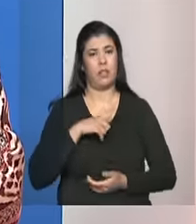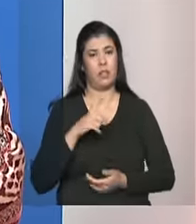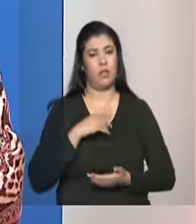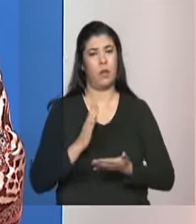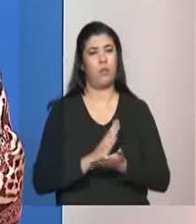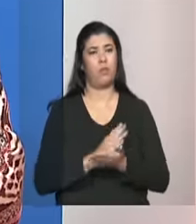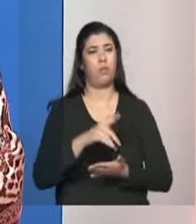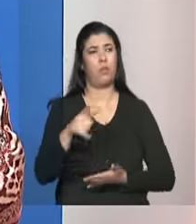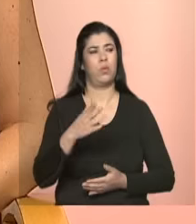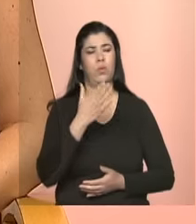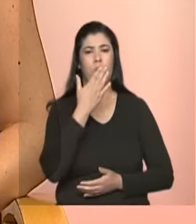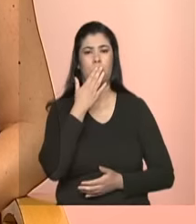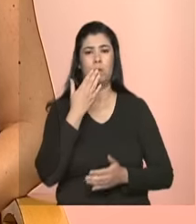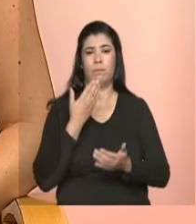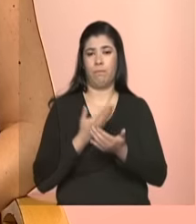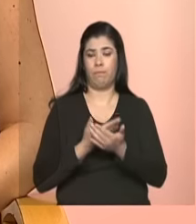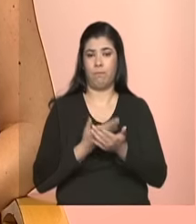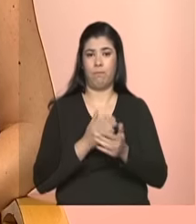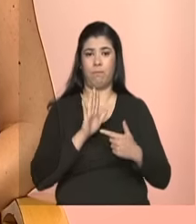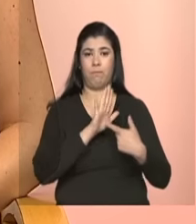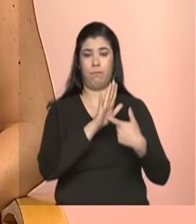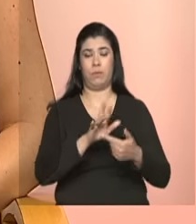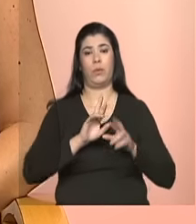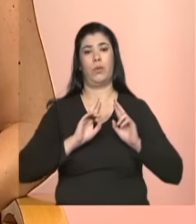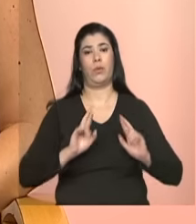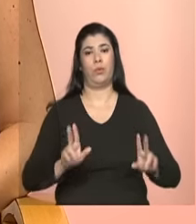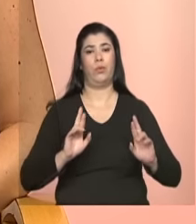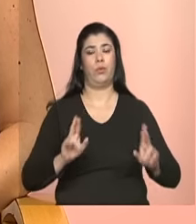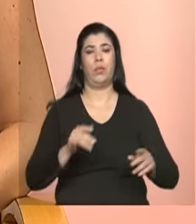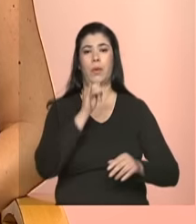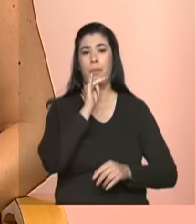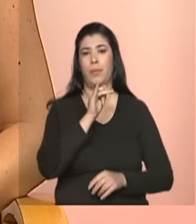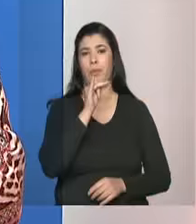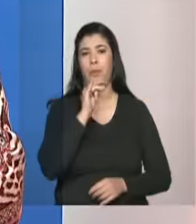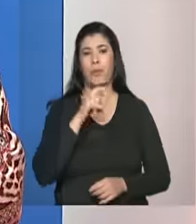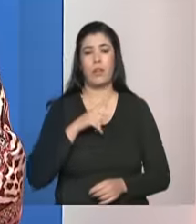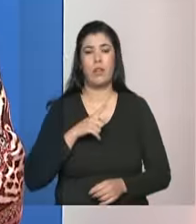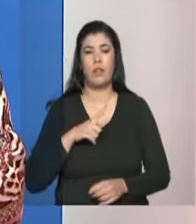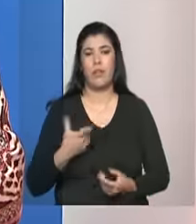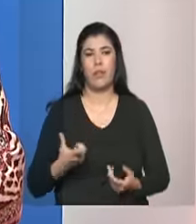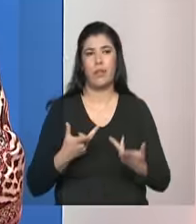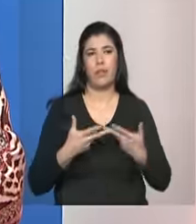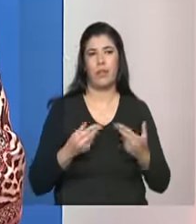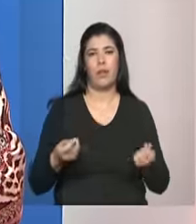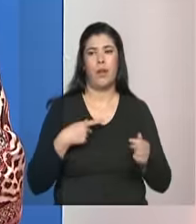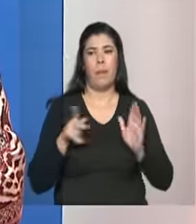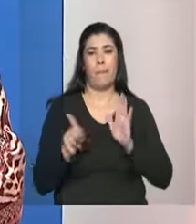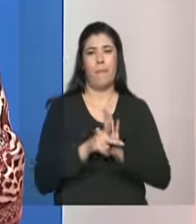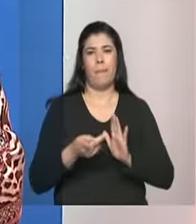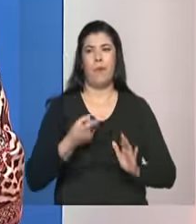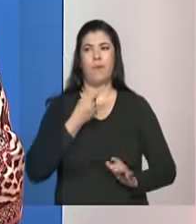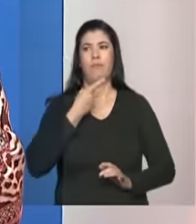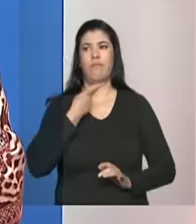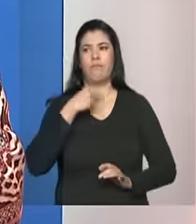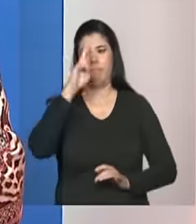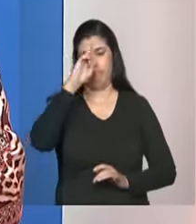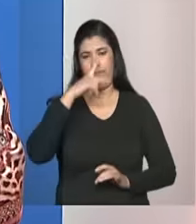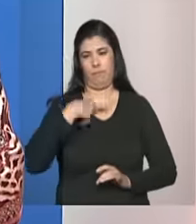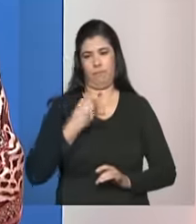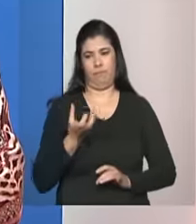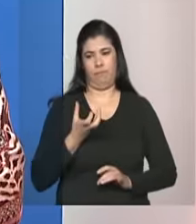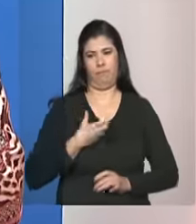suficientes que mostram que há outros fatores. Não é uma questão meramente da vontade individual, mas são fatores